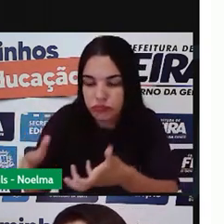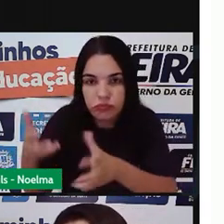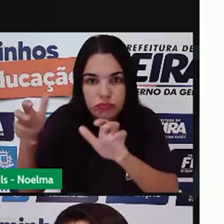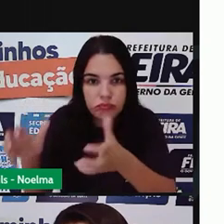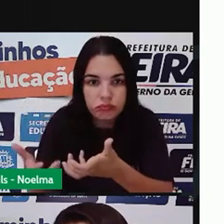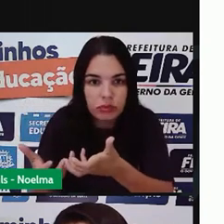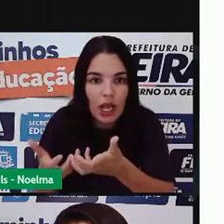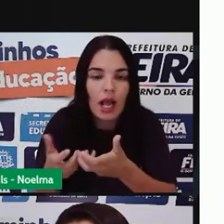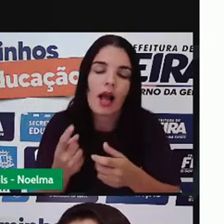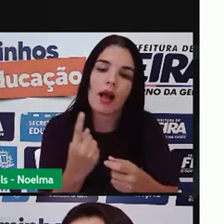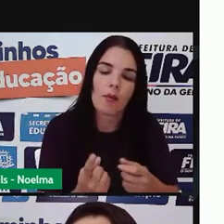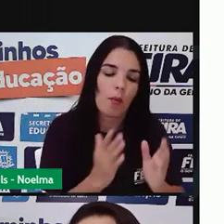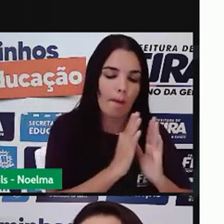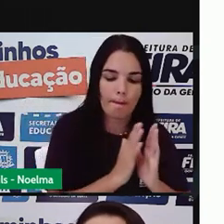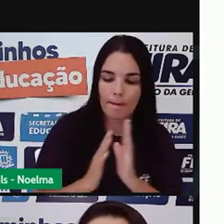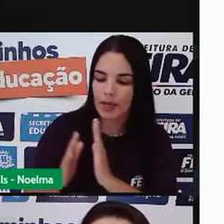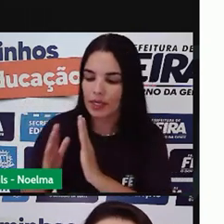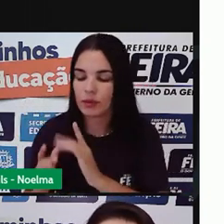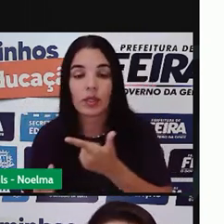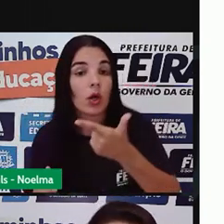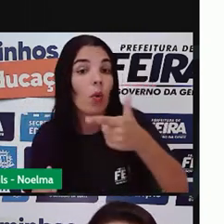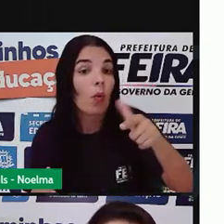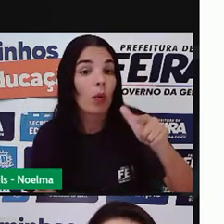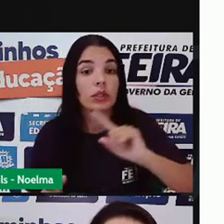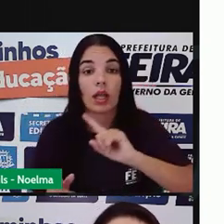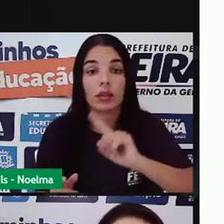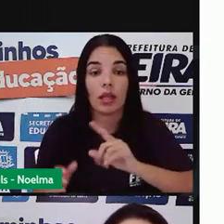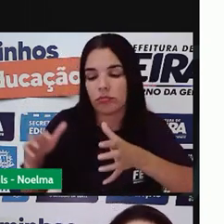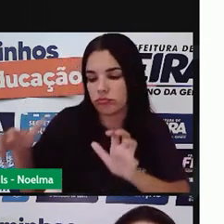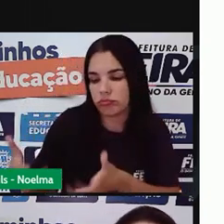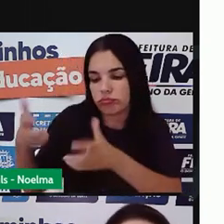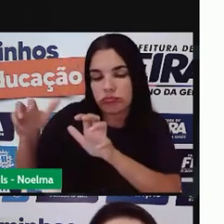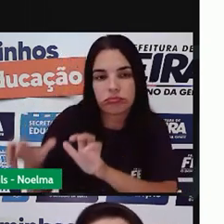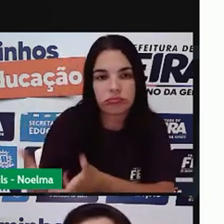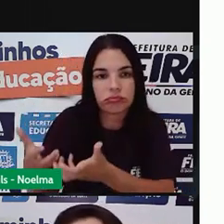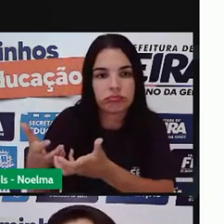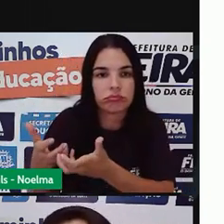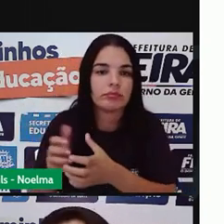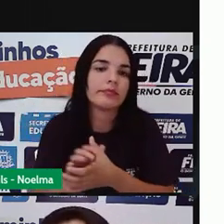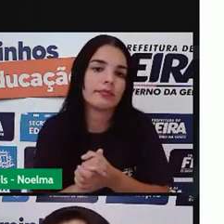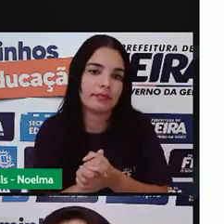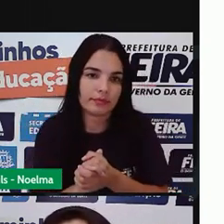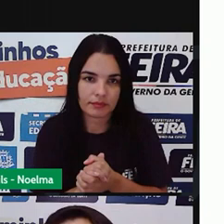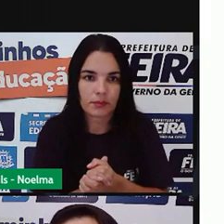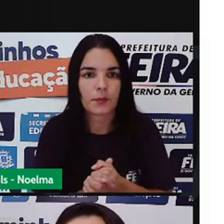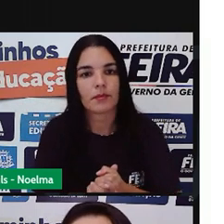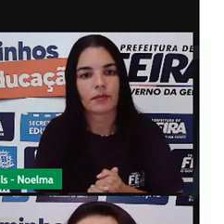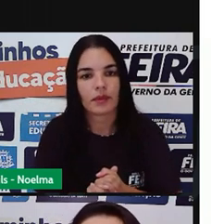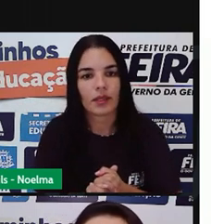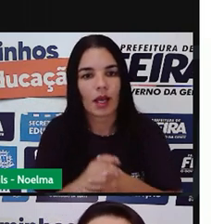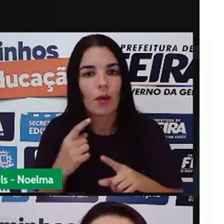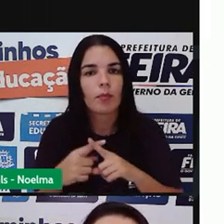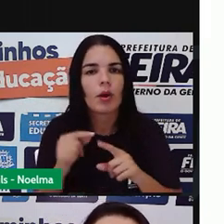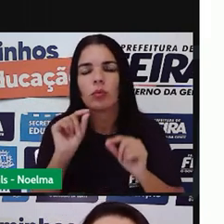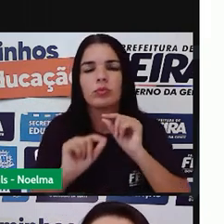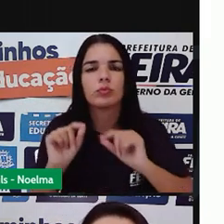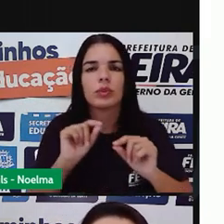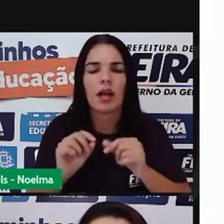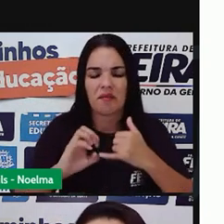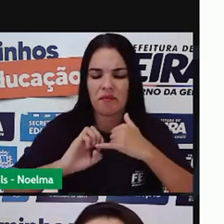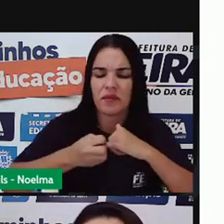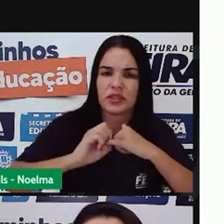não leguminosa em outro período certo? uma leguminosa e outra não leguminosa leguminosa seria